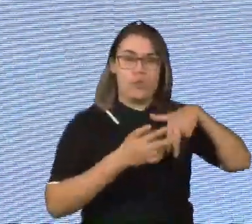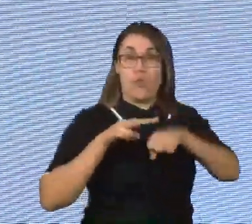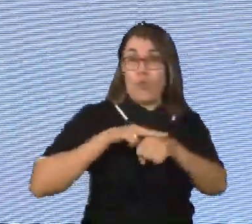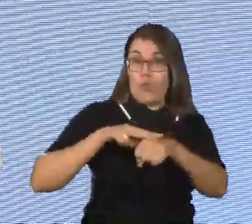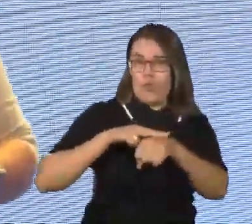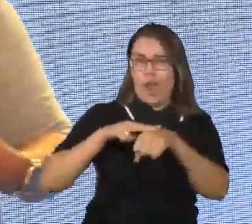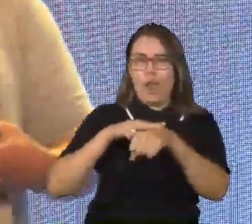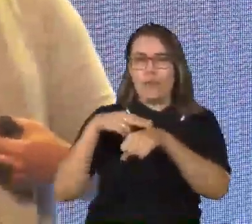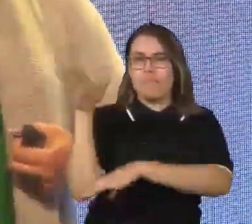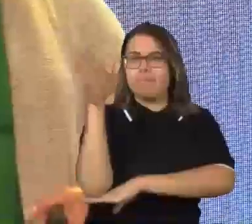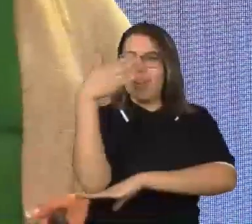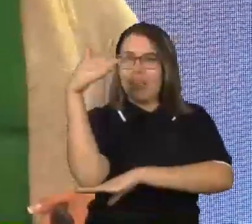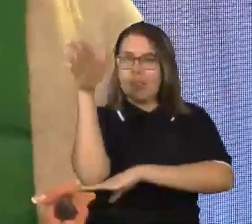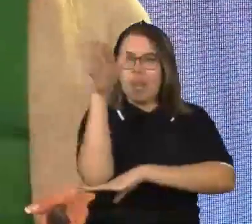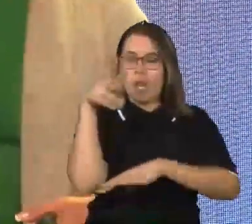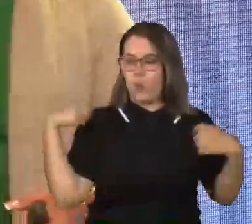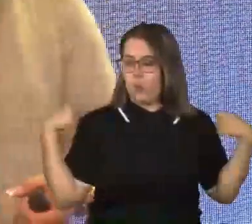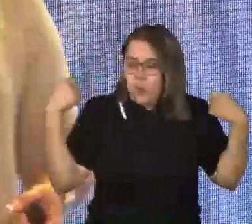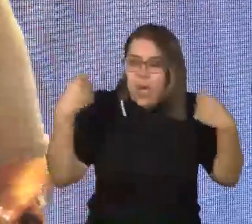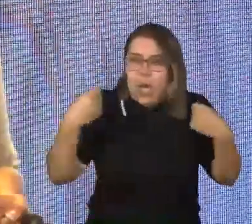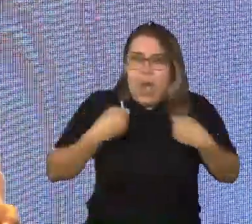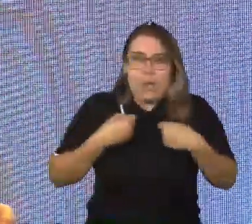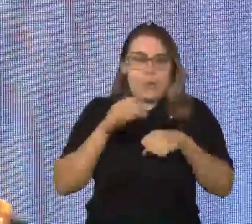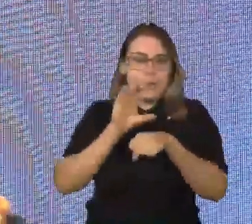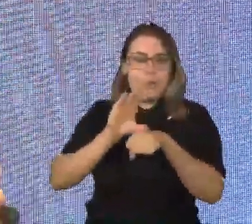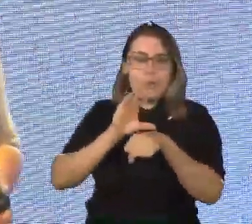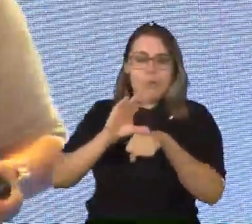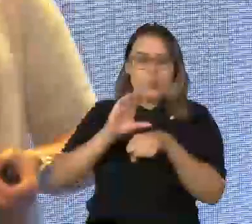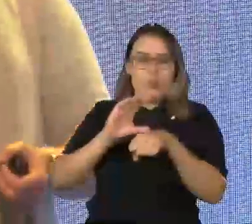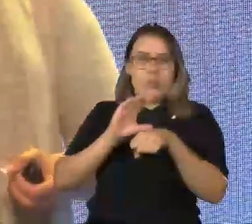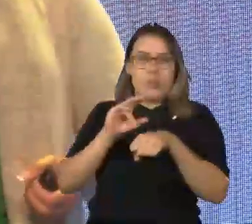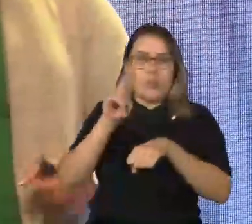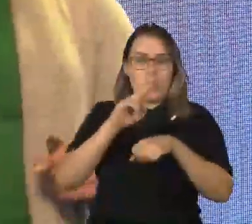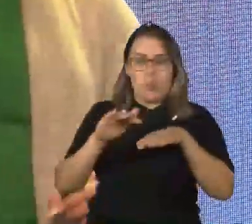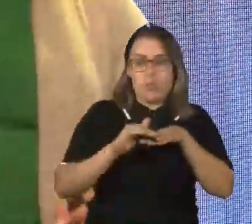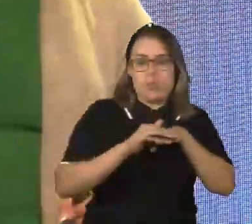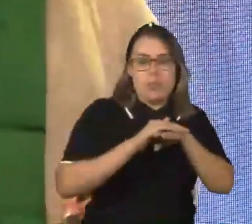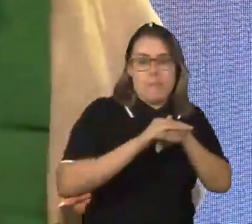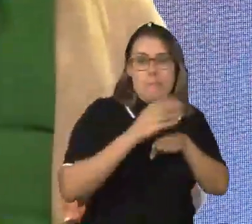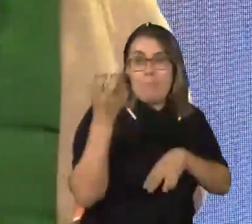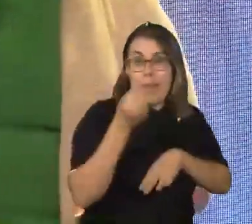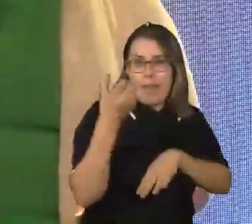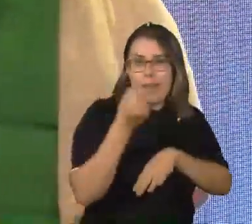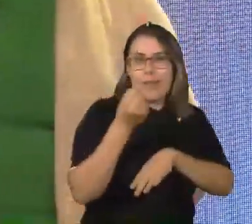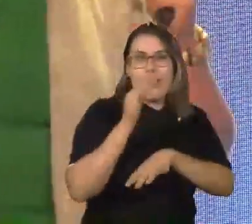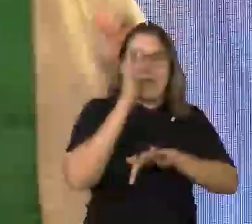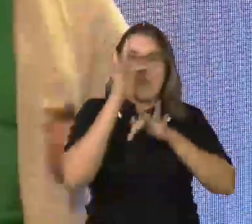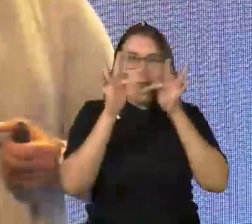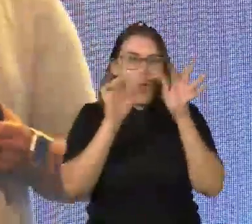um jaleco cinza. Uso sandálias de plataforma na cor branca estampadas com flores,